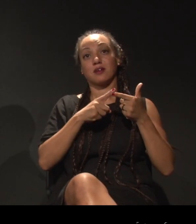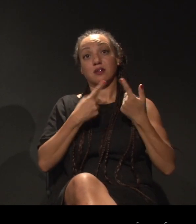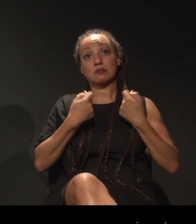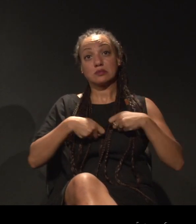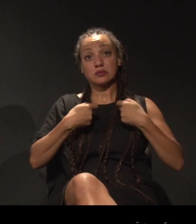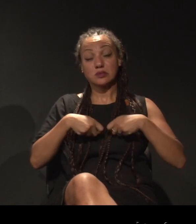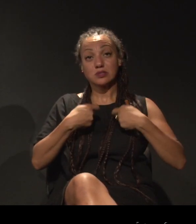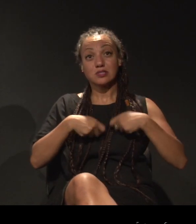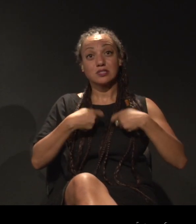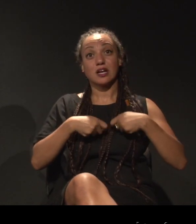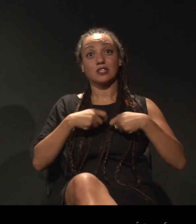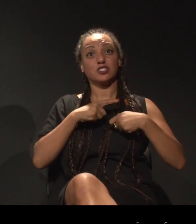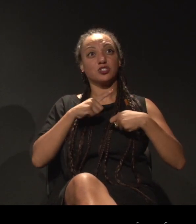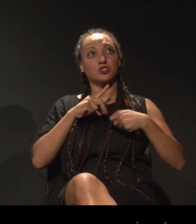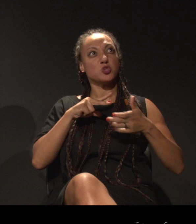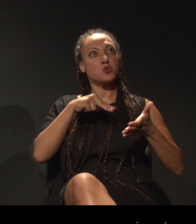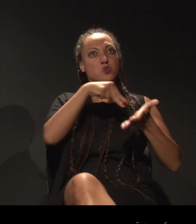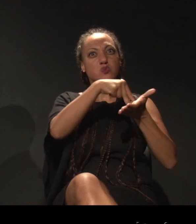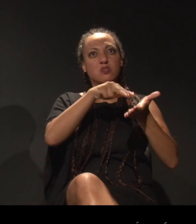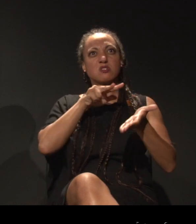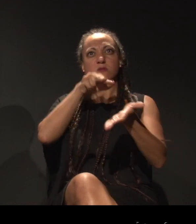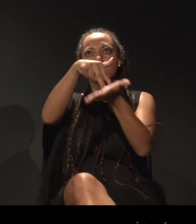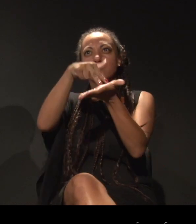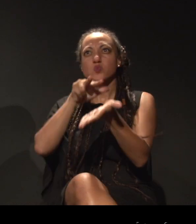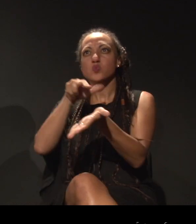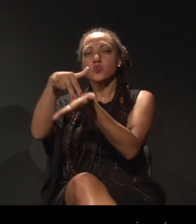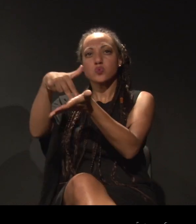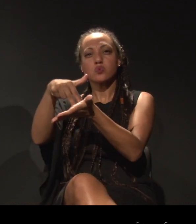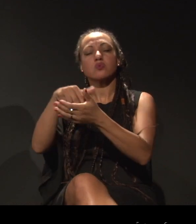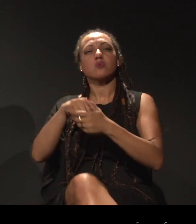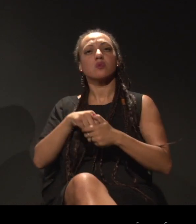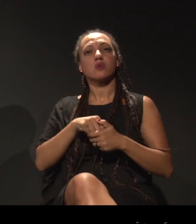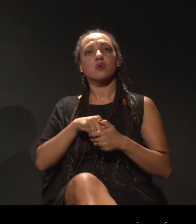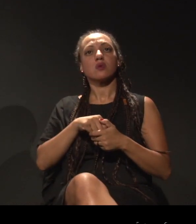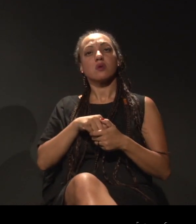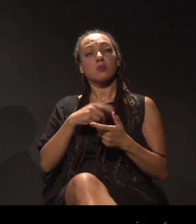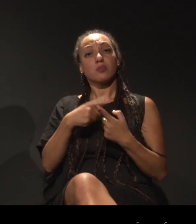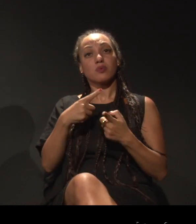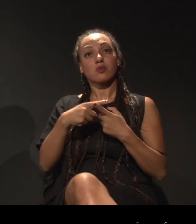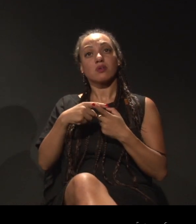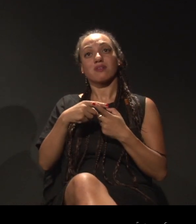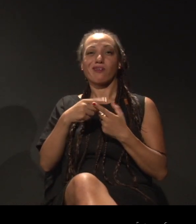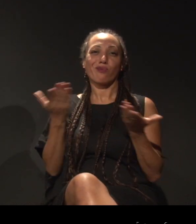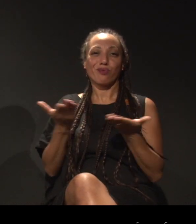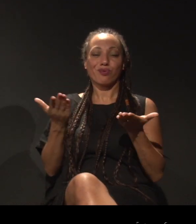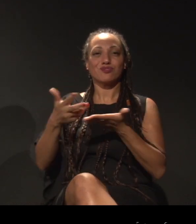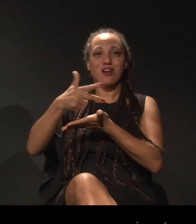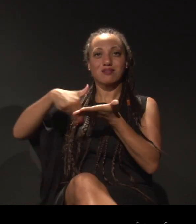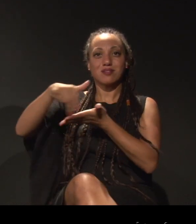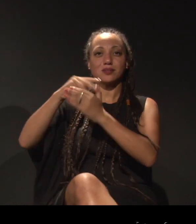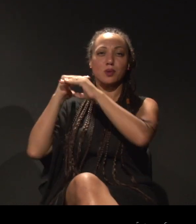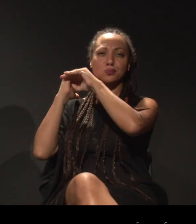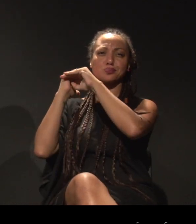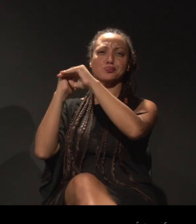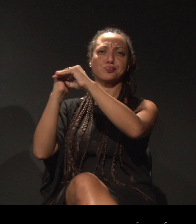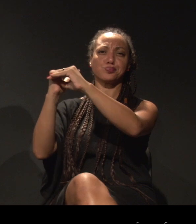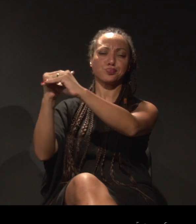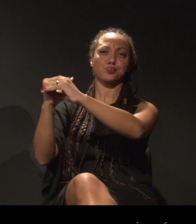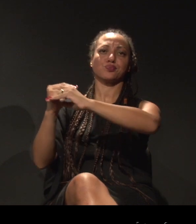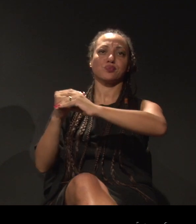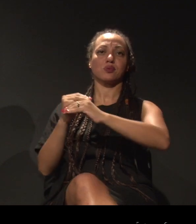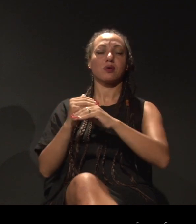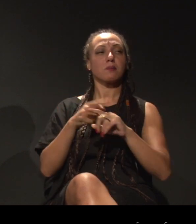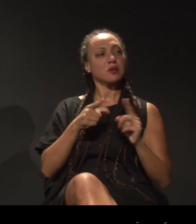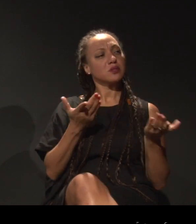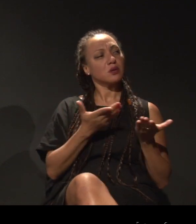gente também extrapolar os espaços e adentrar, como a Luciane falou, essa grande dança hegemônica? Onde você acha que a gente está situado